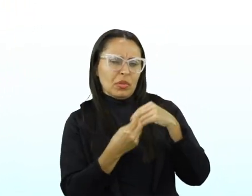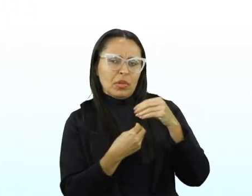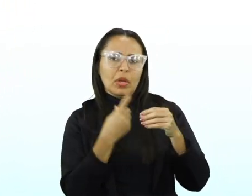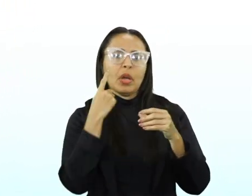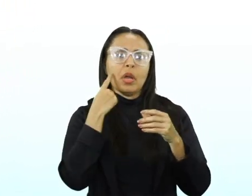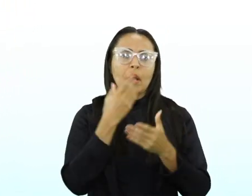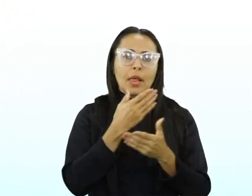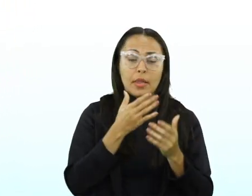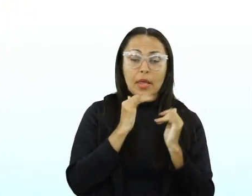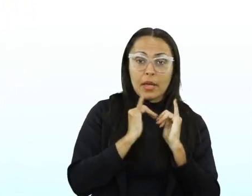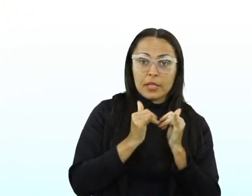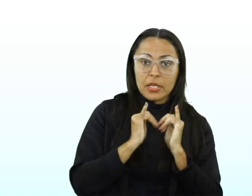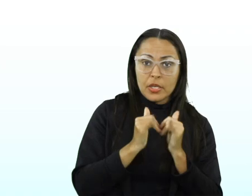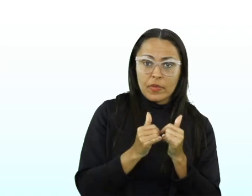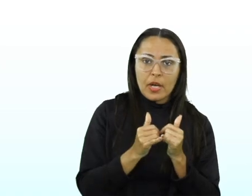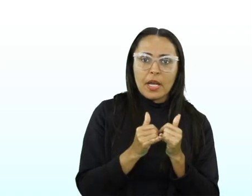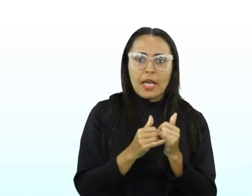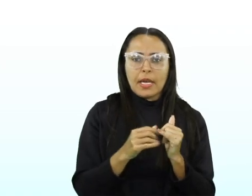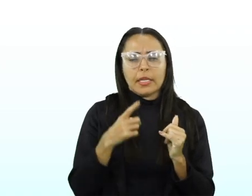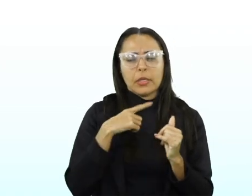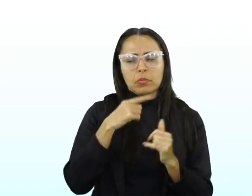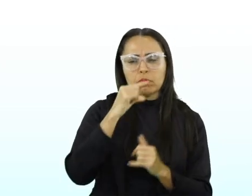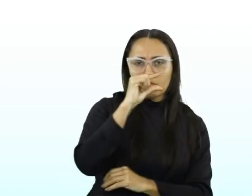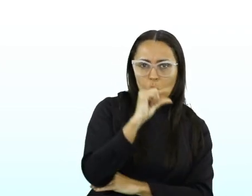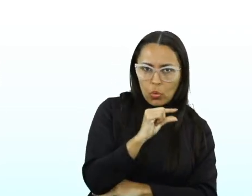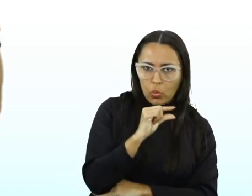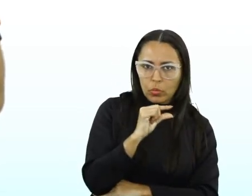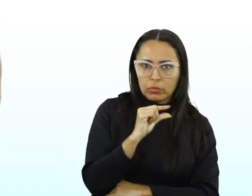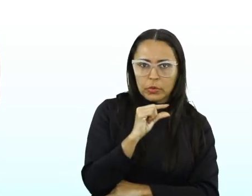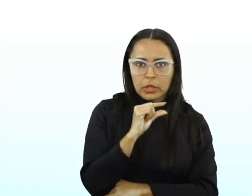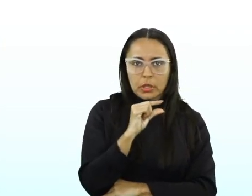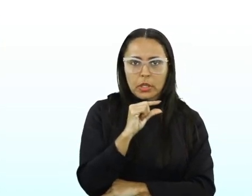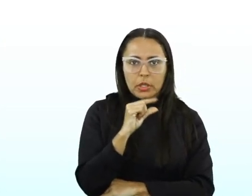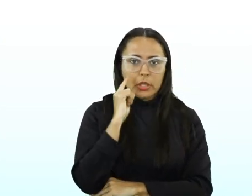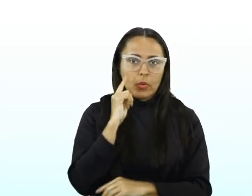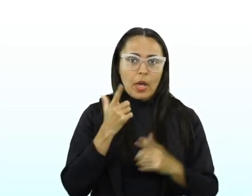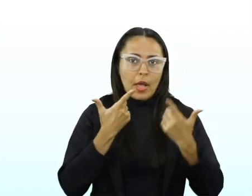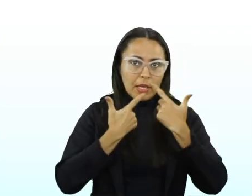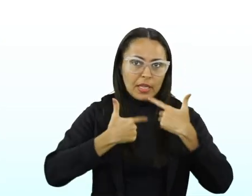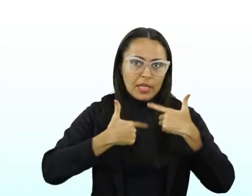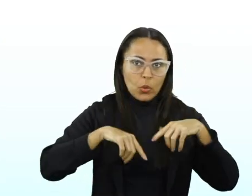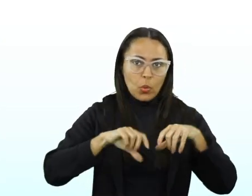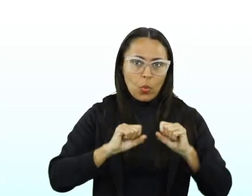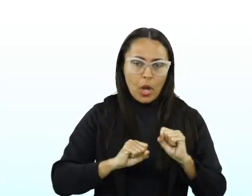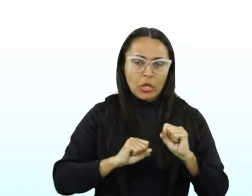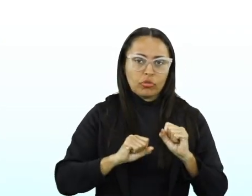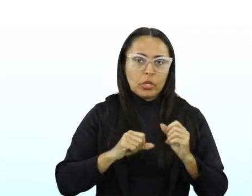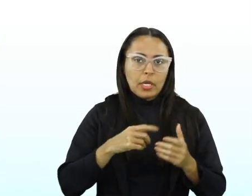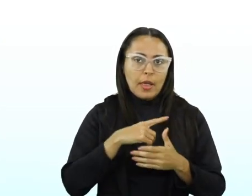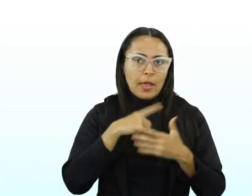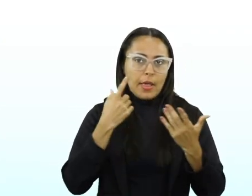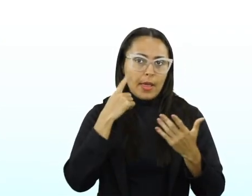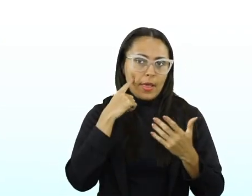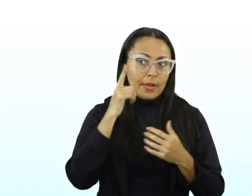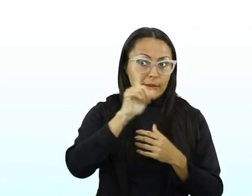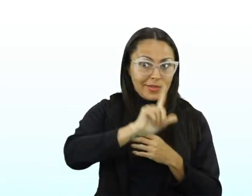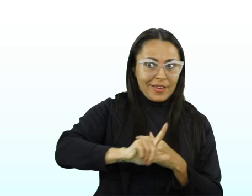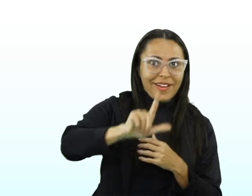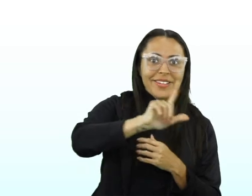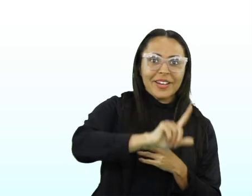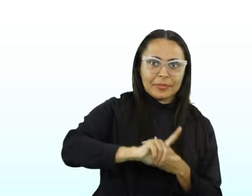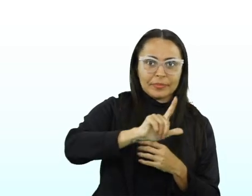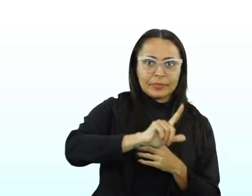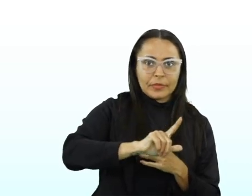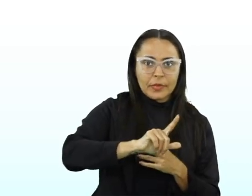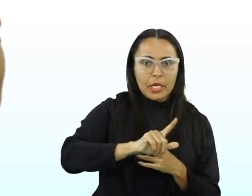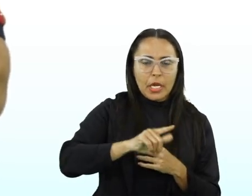A crônica narrativa, ela tem um pouco de uma linguagem figurada, de uma linguagem literária, não